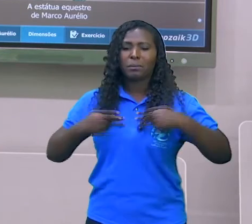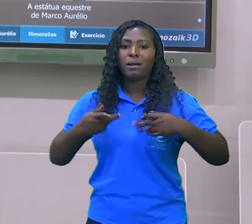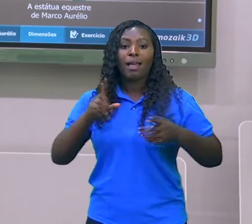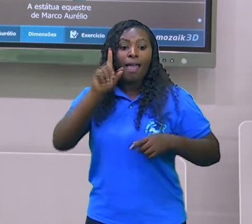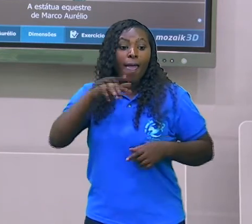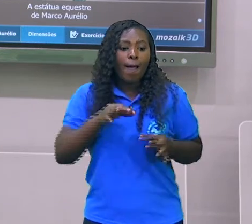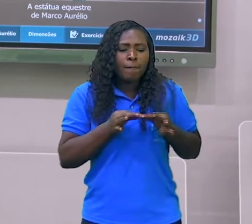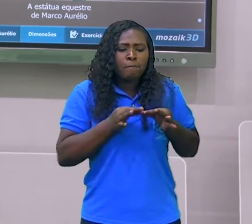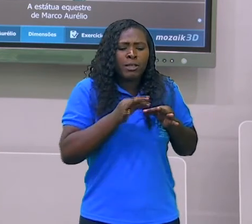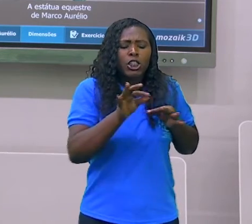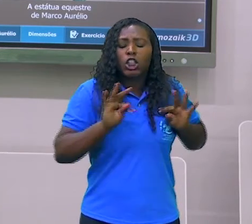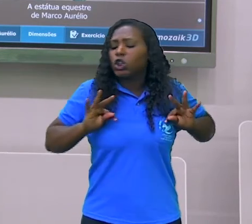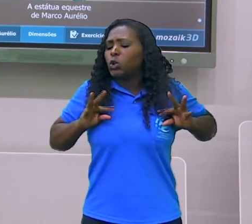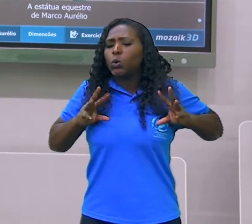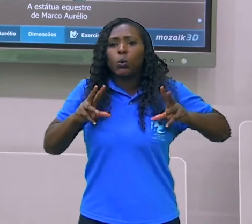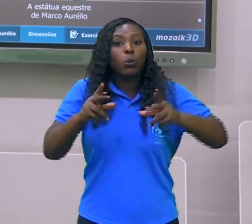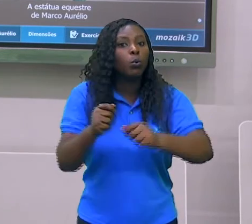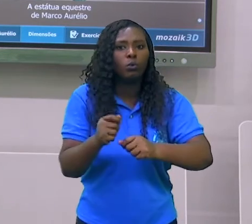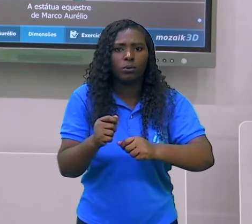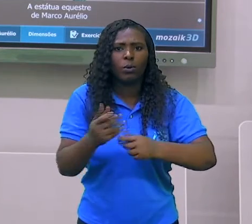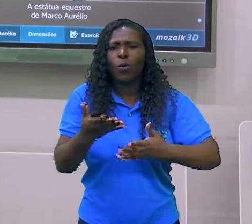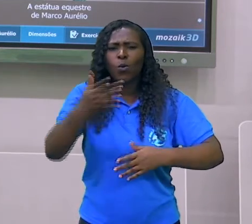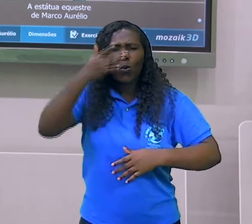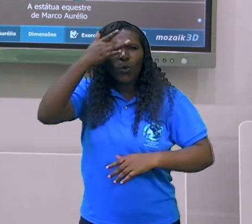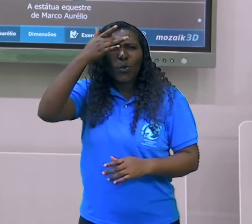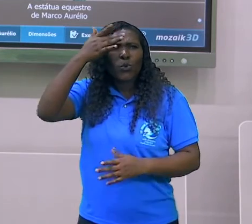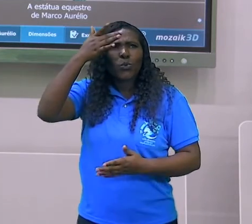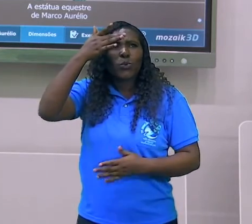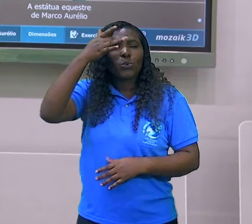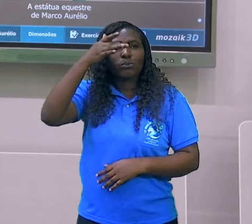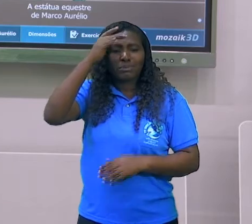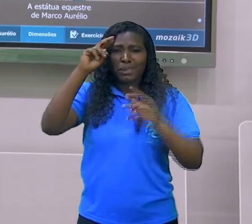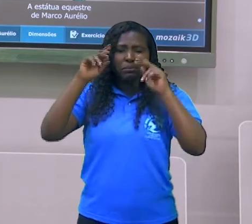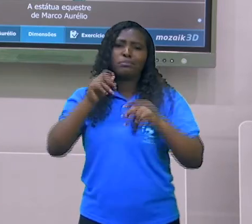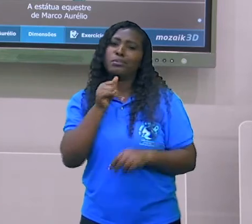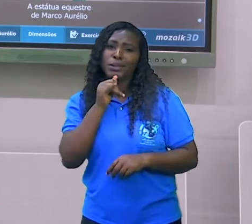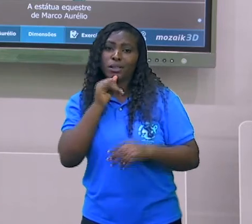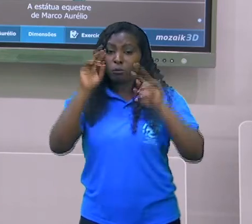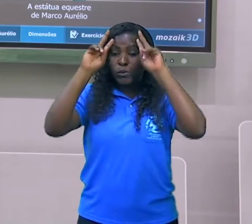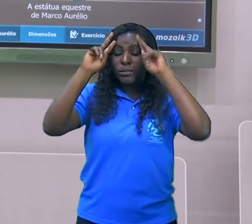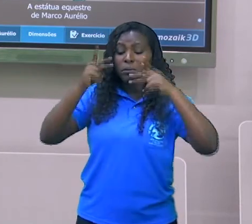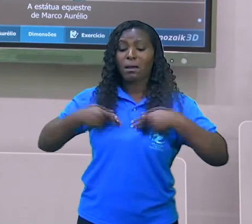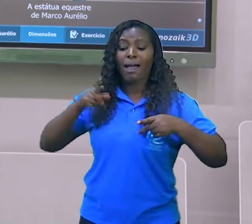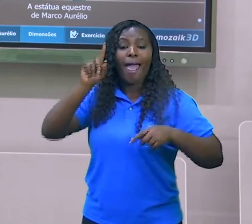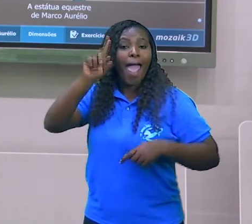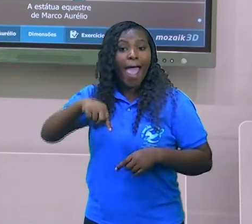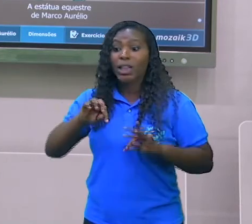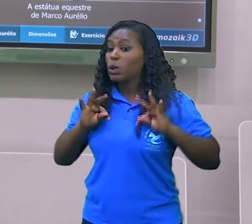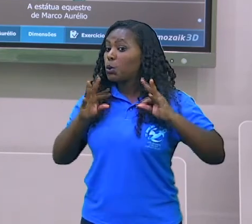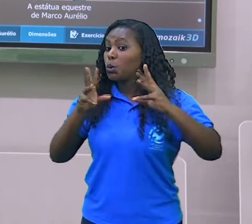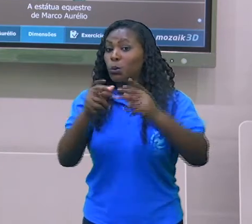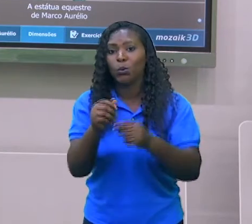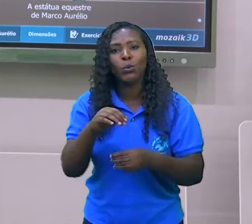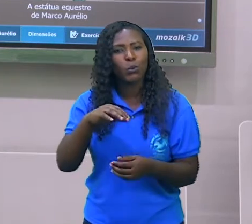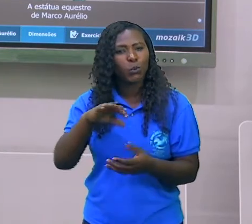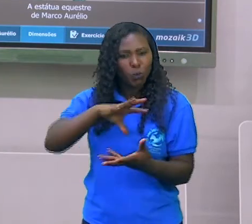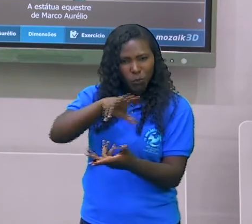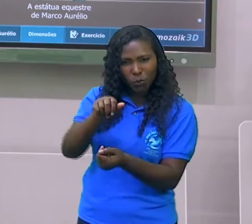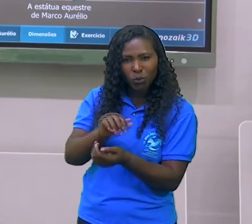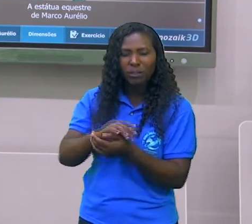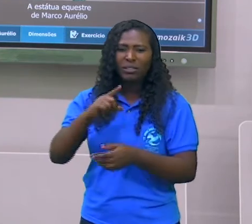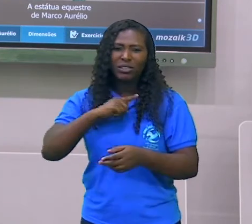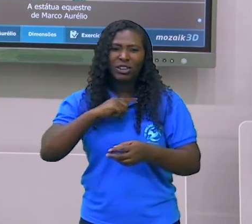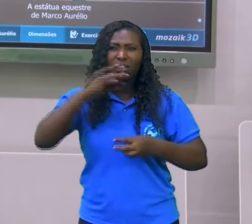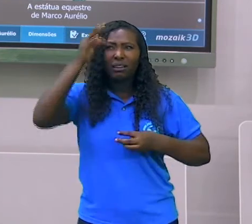né? Também vem retratando o pessimismo, negativismo e relativismo. Os